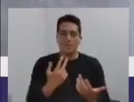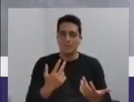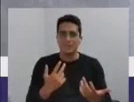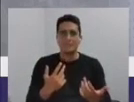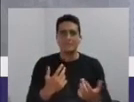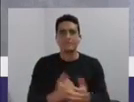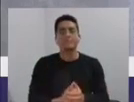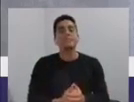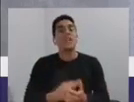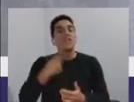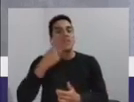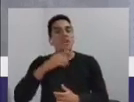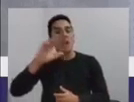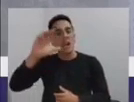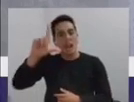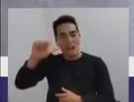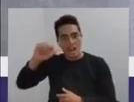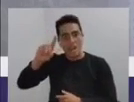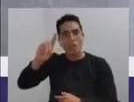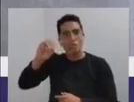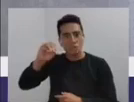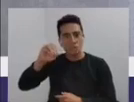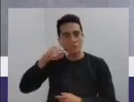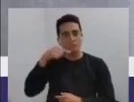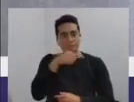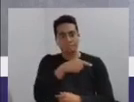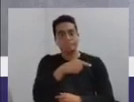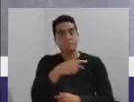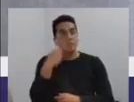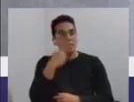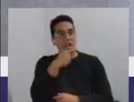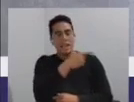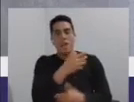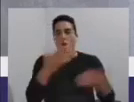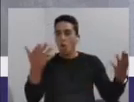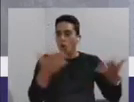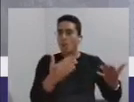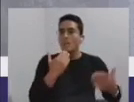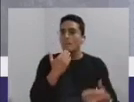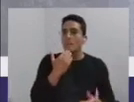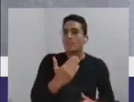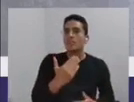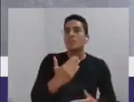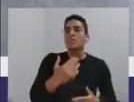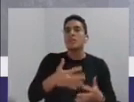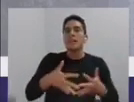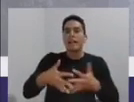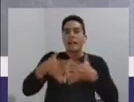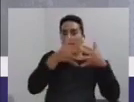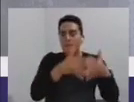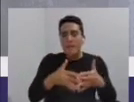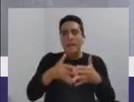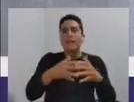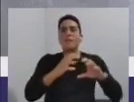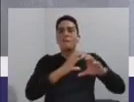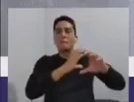Laudo, hoje ele fez requerimentos pedindo caminhão, pipa,